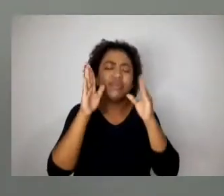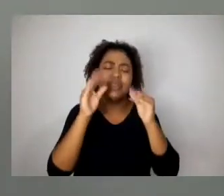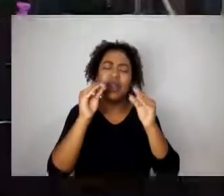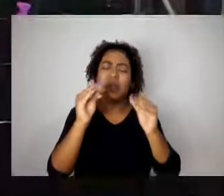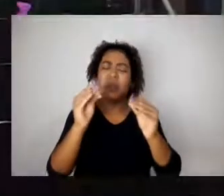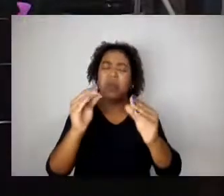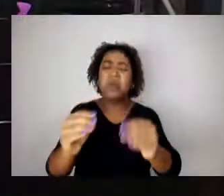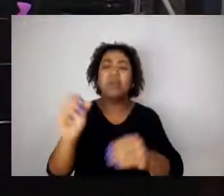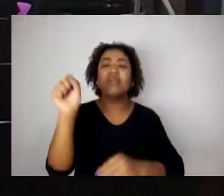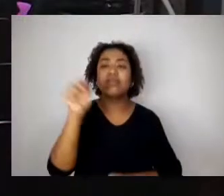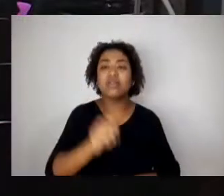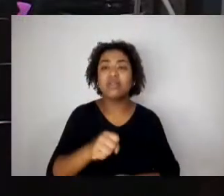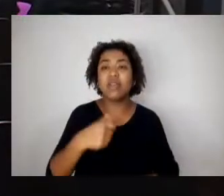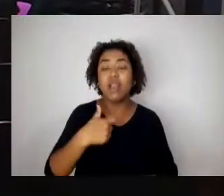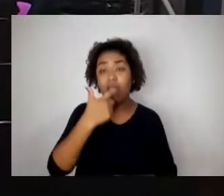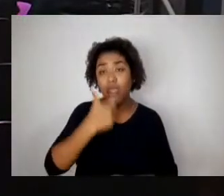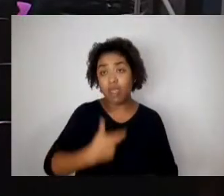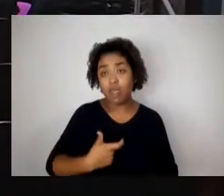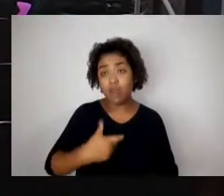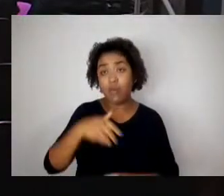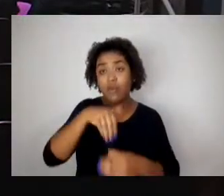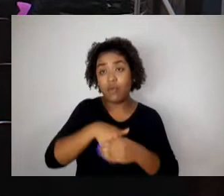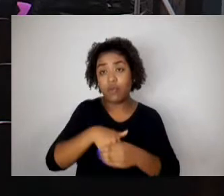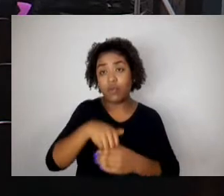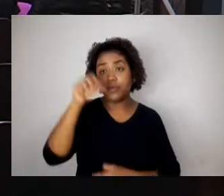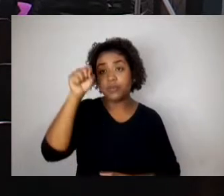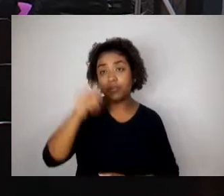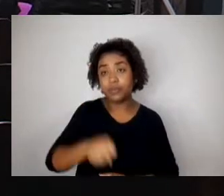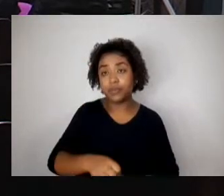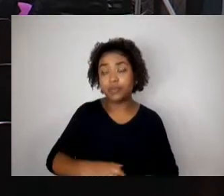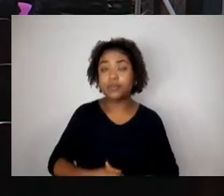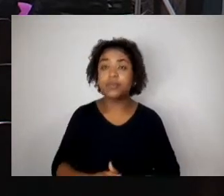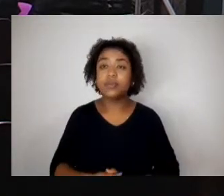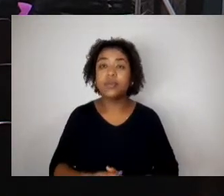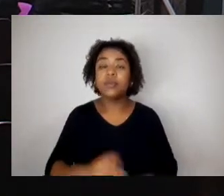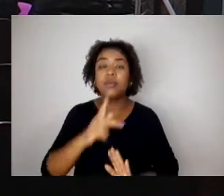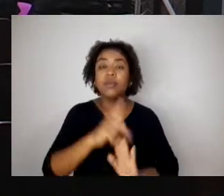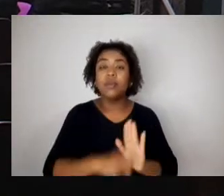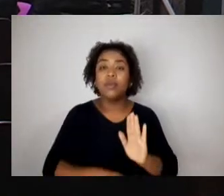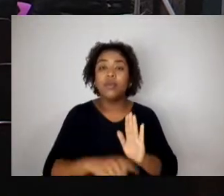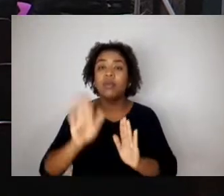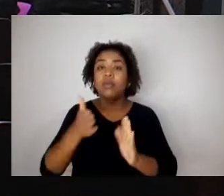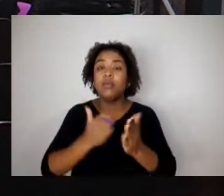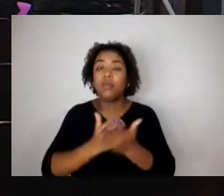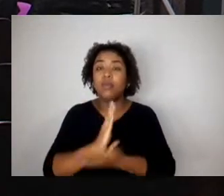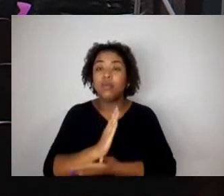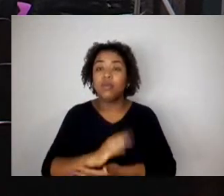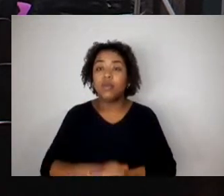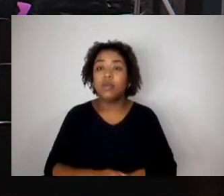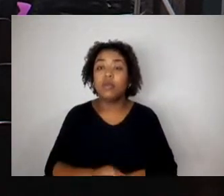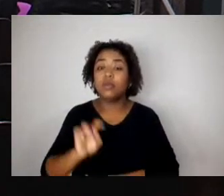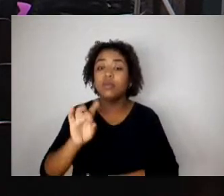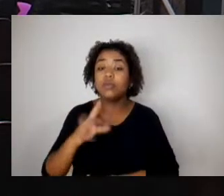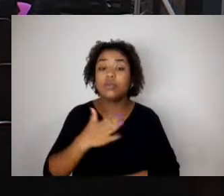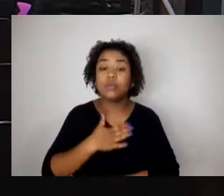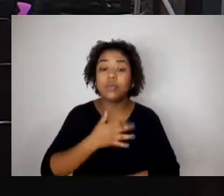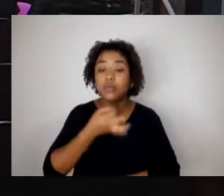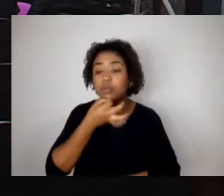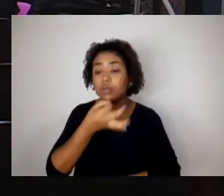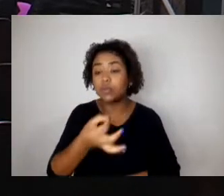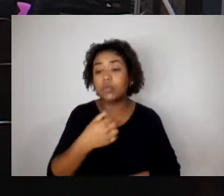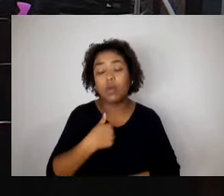favorável. O projeto já foi aprovado. Eu faço observação do meu posicionamento contrário aqui,